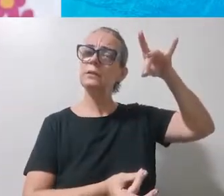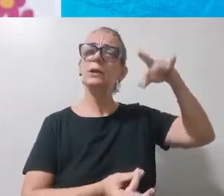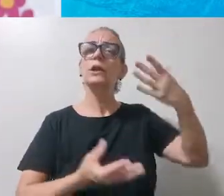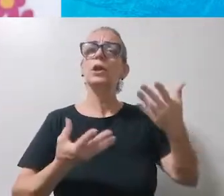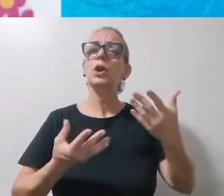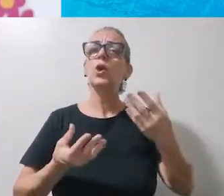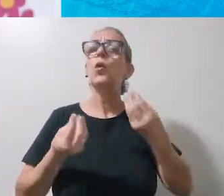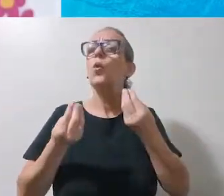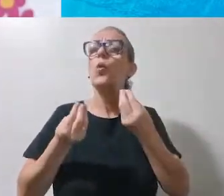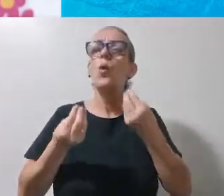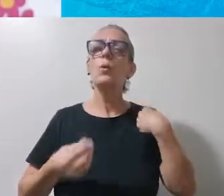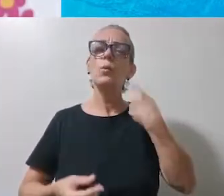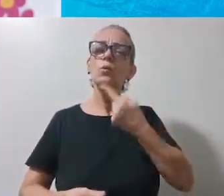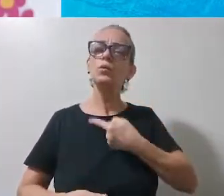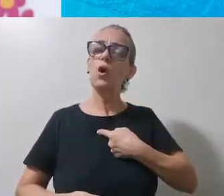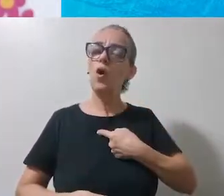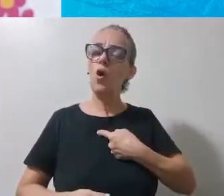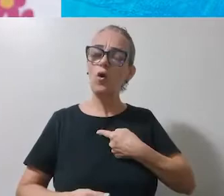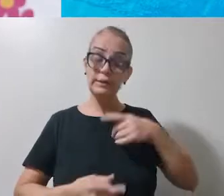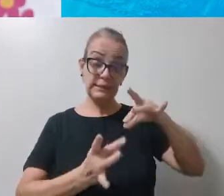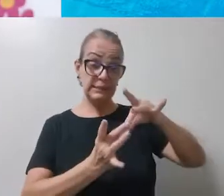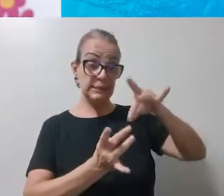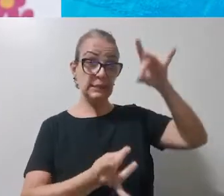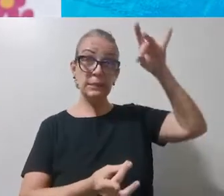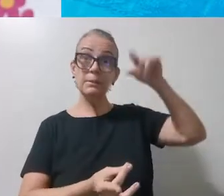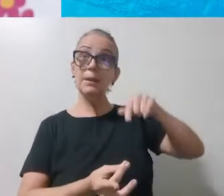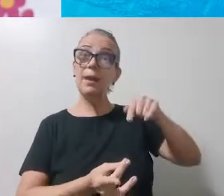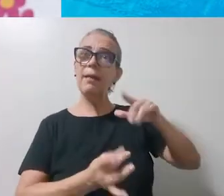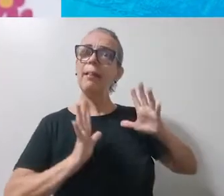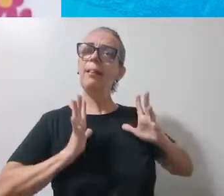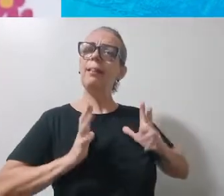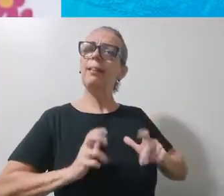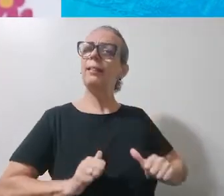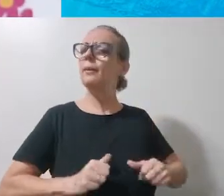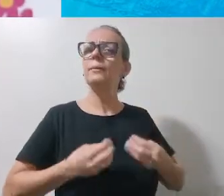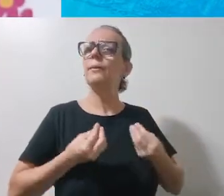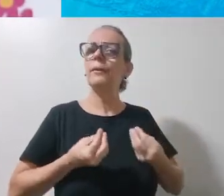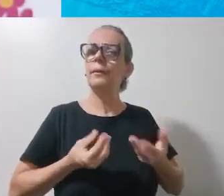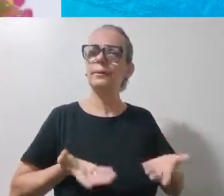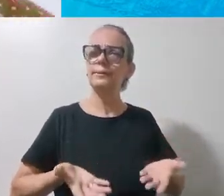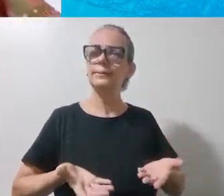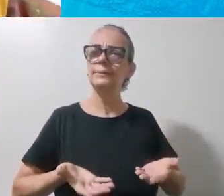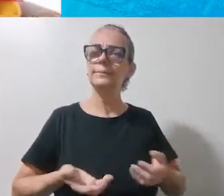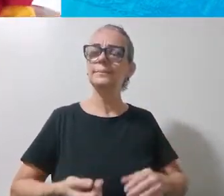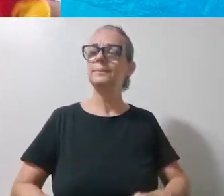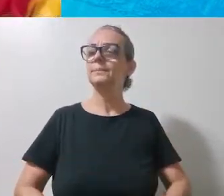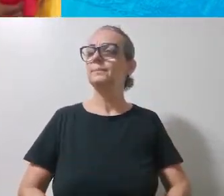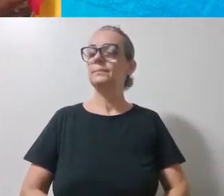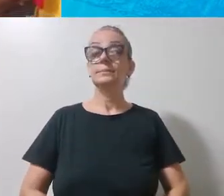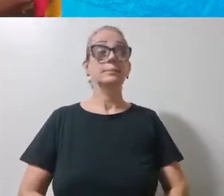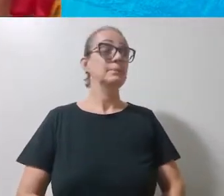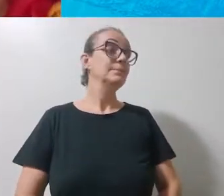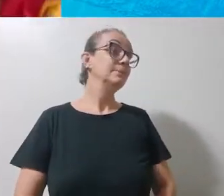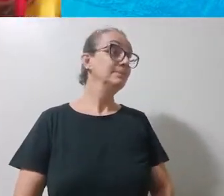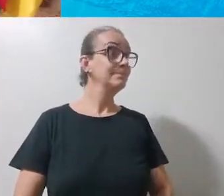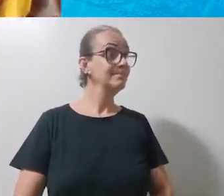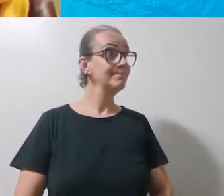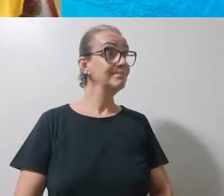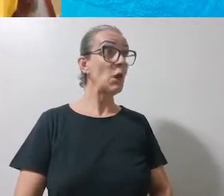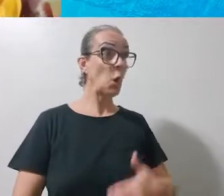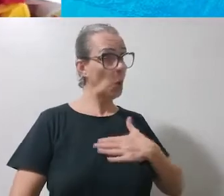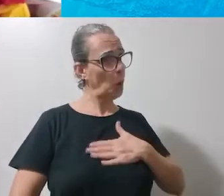podemos manter o nosso espírito limpinho? Hum, gostei da